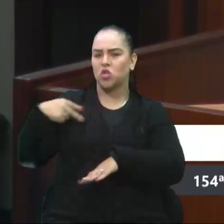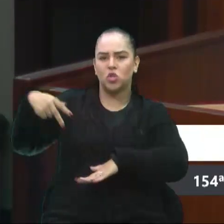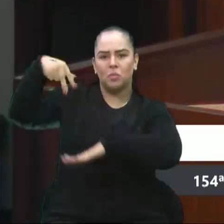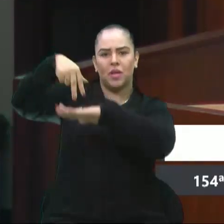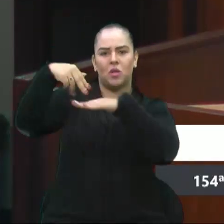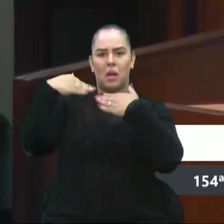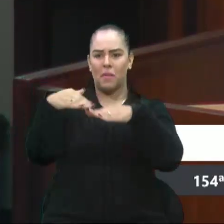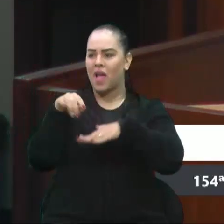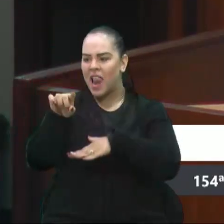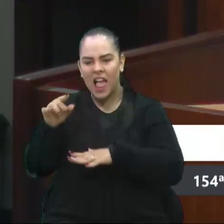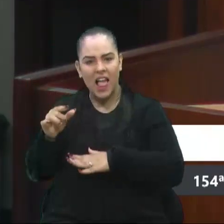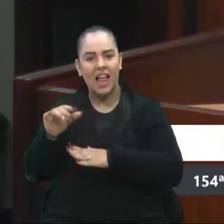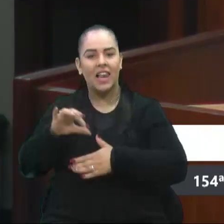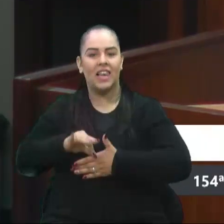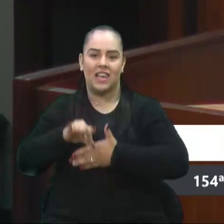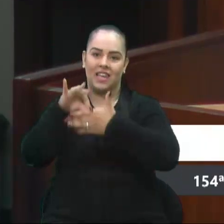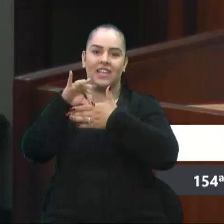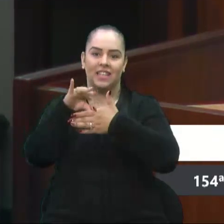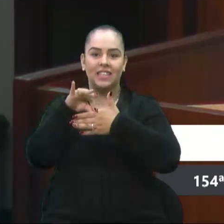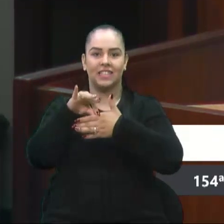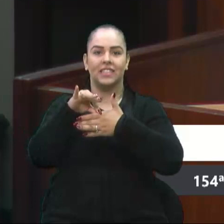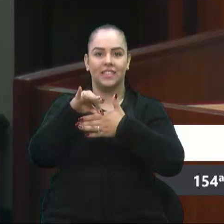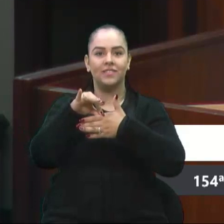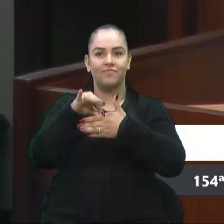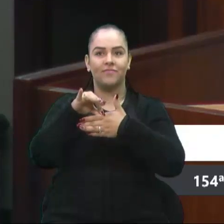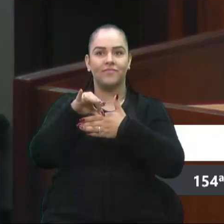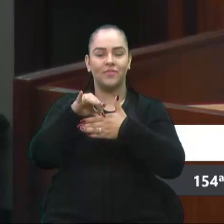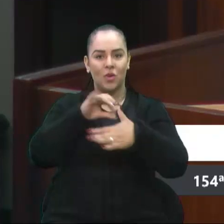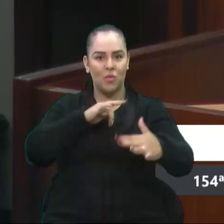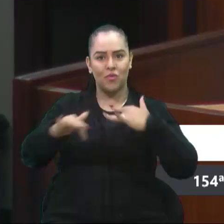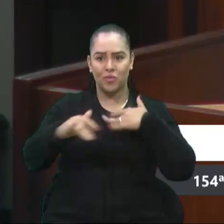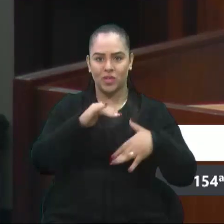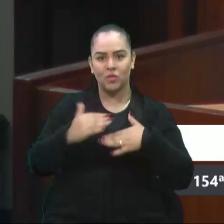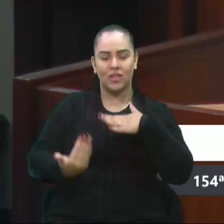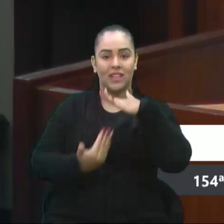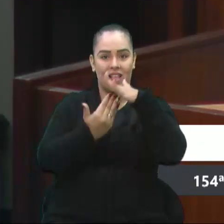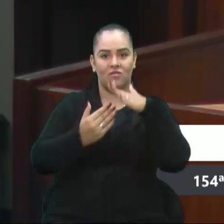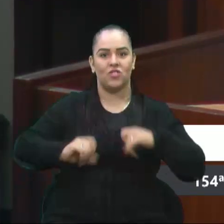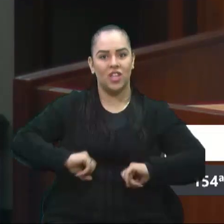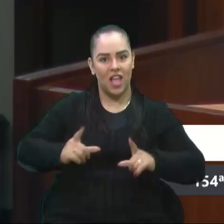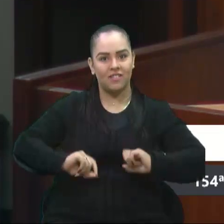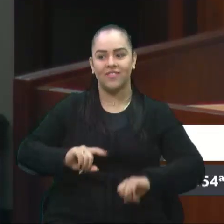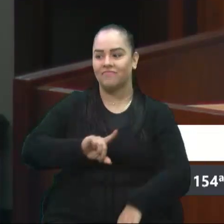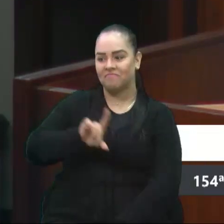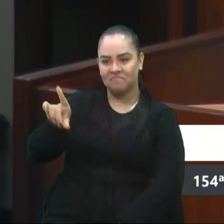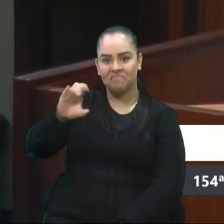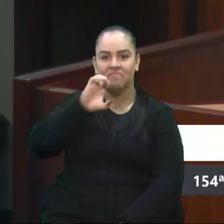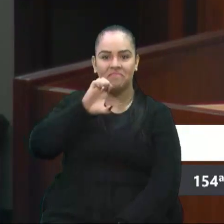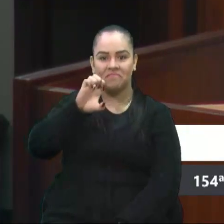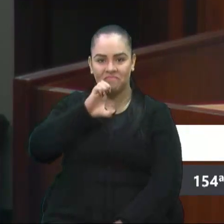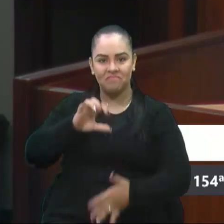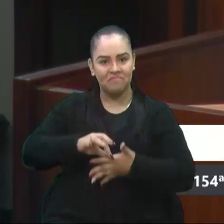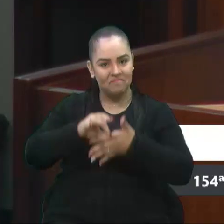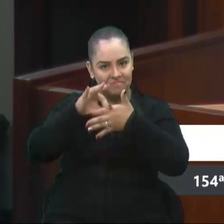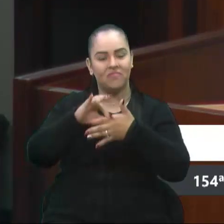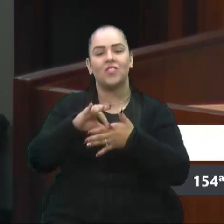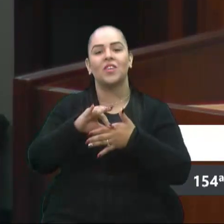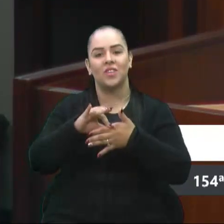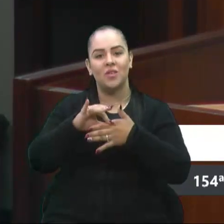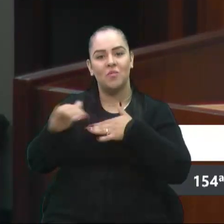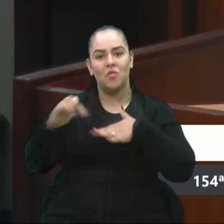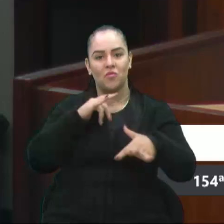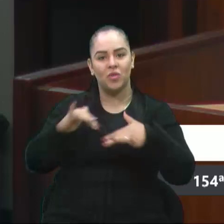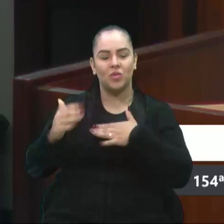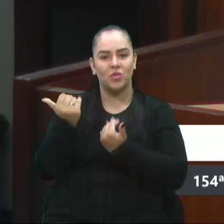e liderou o movimento, contra o teto de gastos, e estava lá a Estela liderando o movimento de jovens. E está aí.